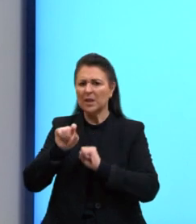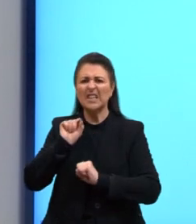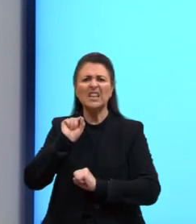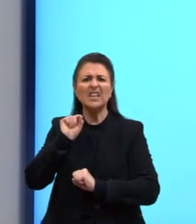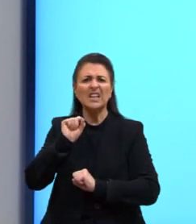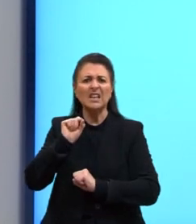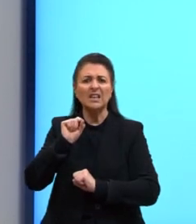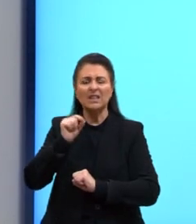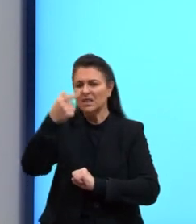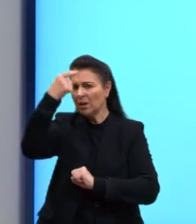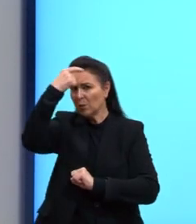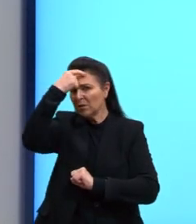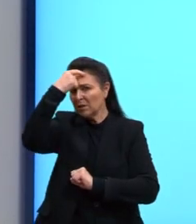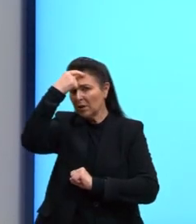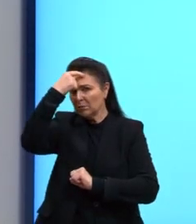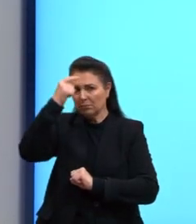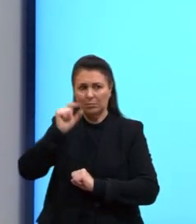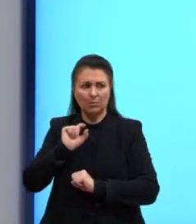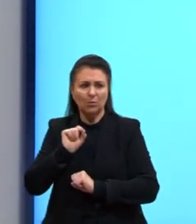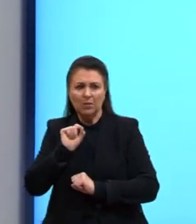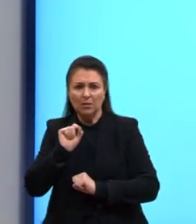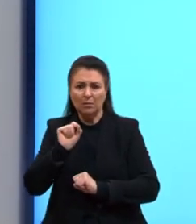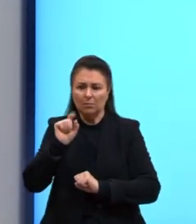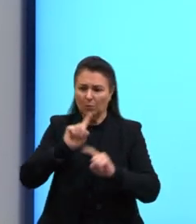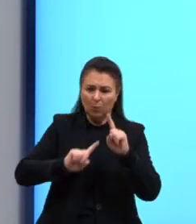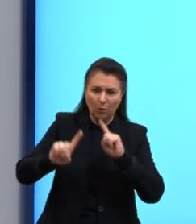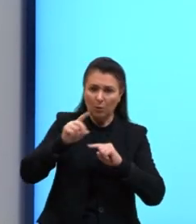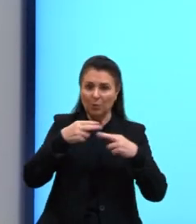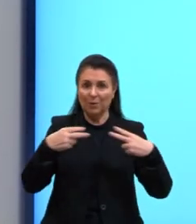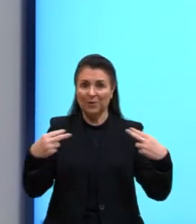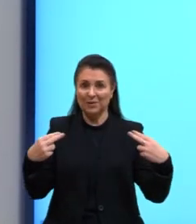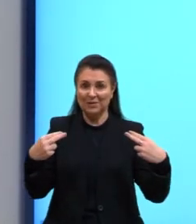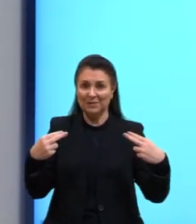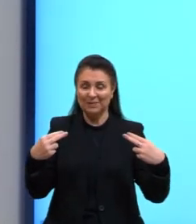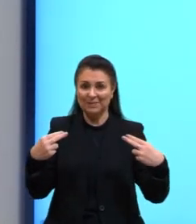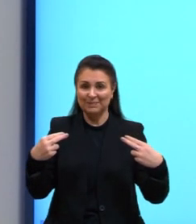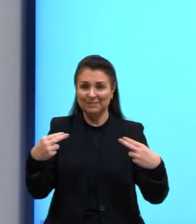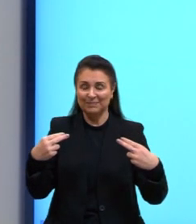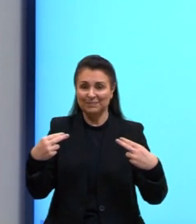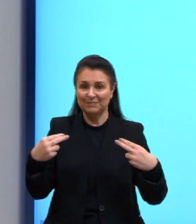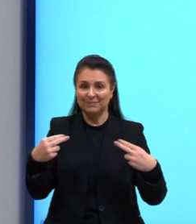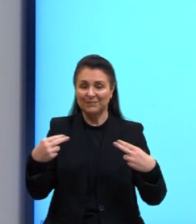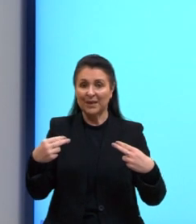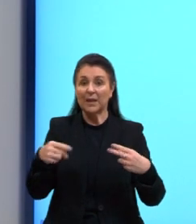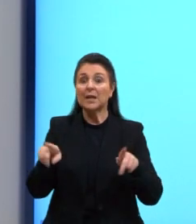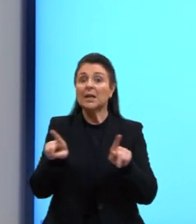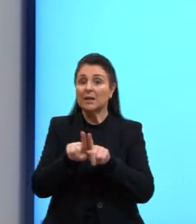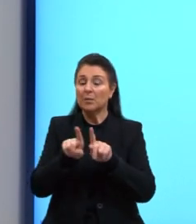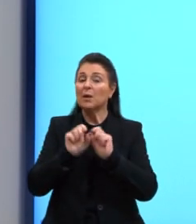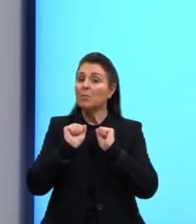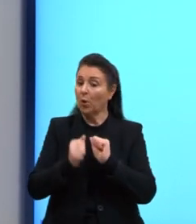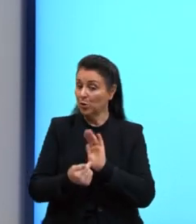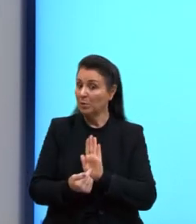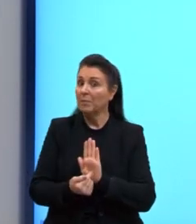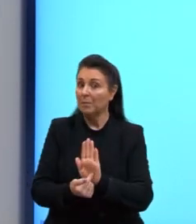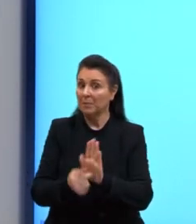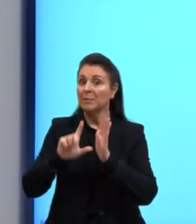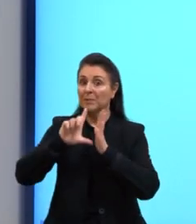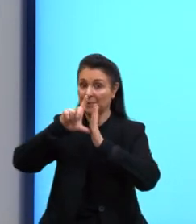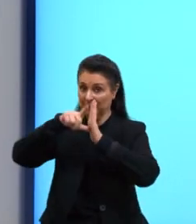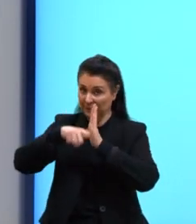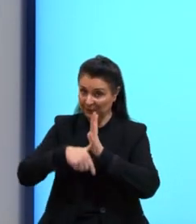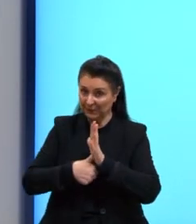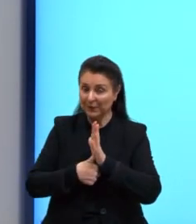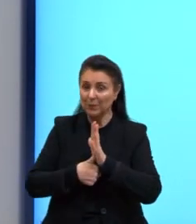consciente, está consciente de algo. E eles também podem aparecer ali depois